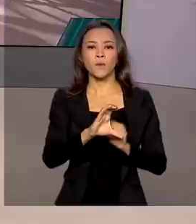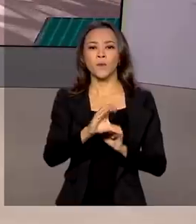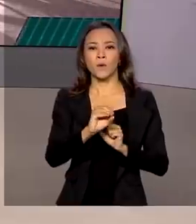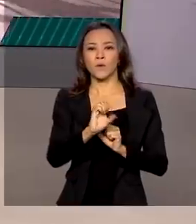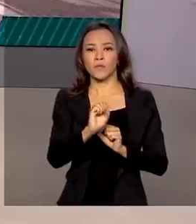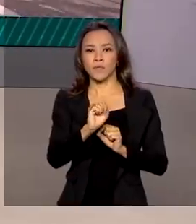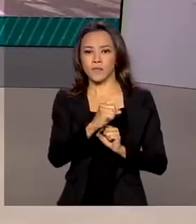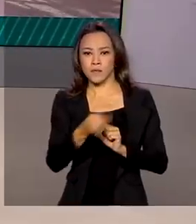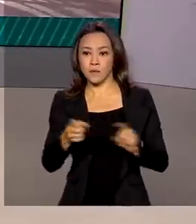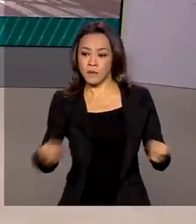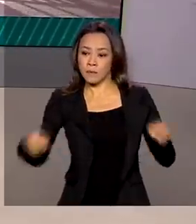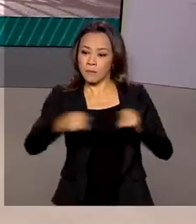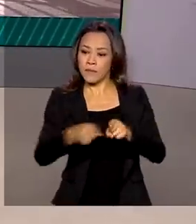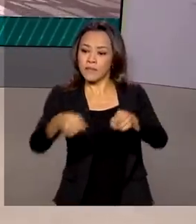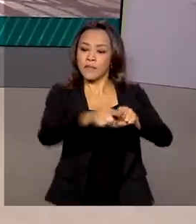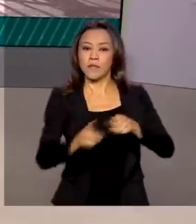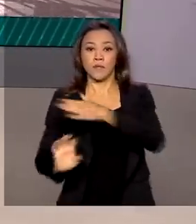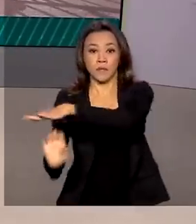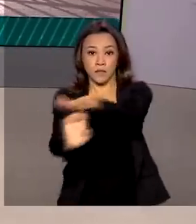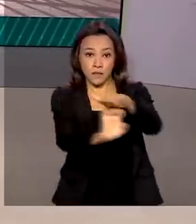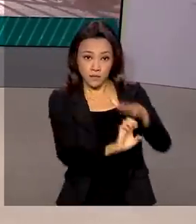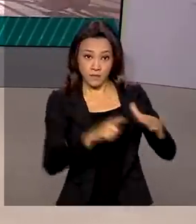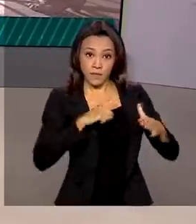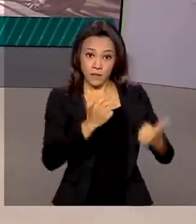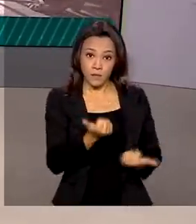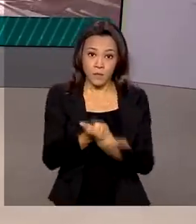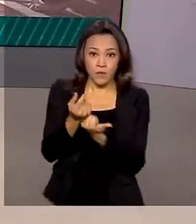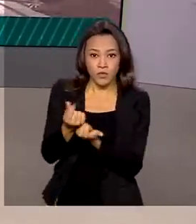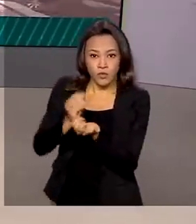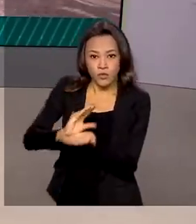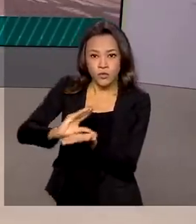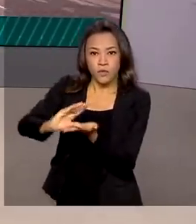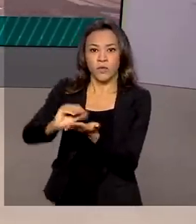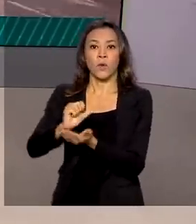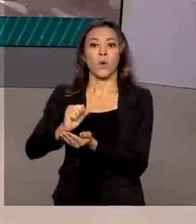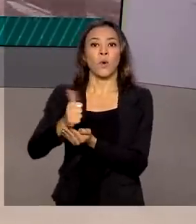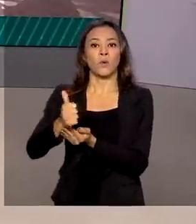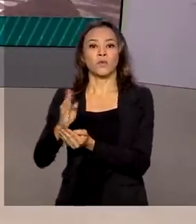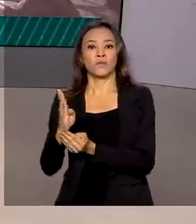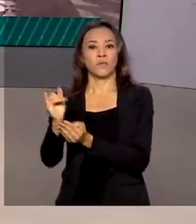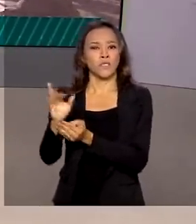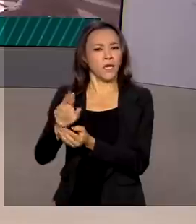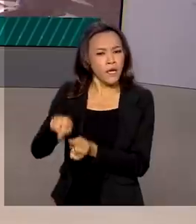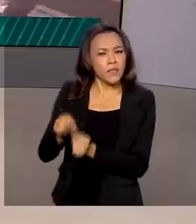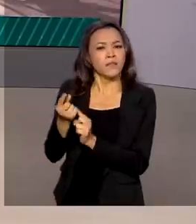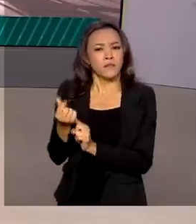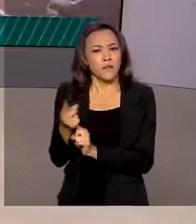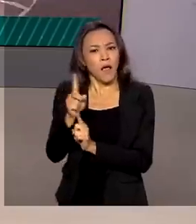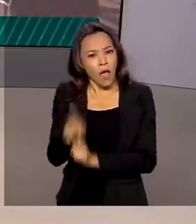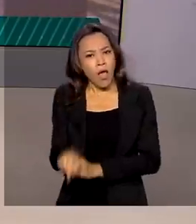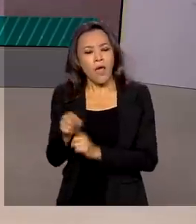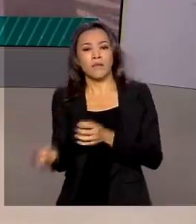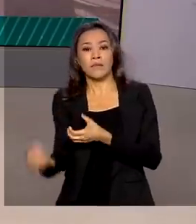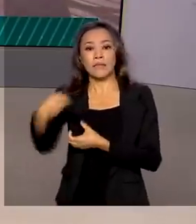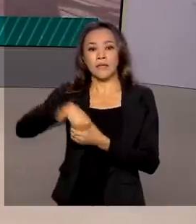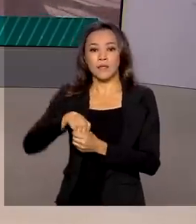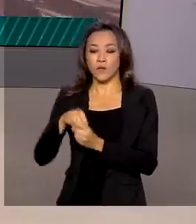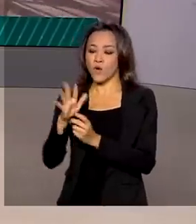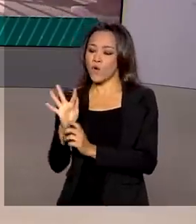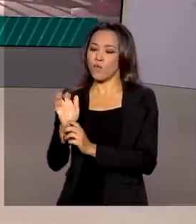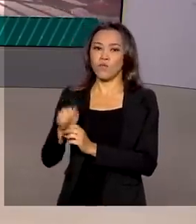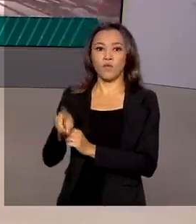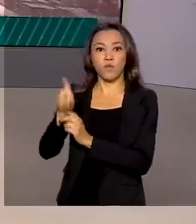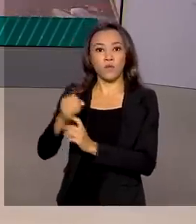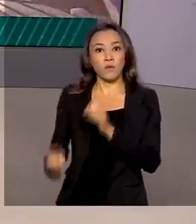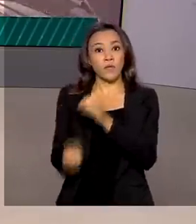com a iniciativa privada vão ter um reforço de 11 bilhões de reais. Esse recurso vai fazer parte de um fundo criado pelo